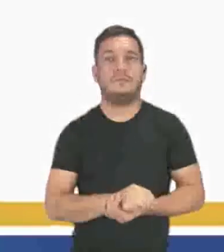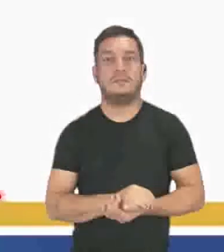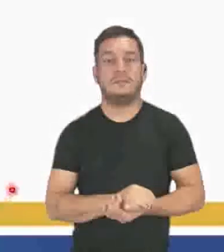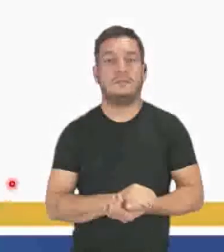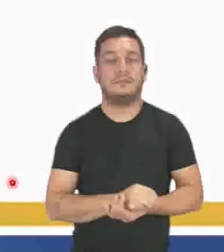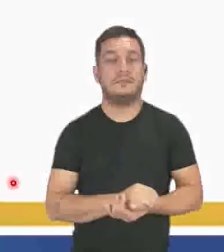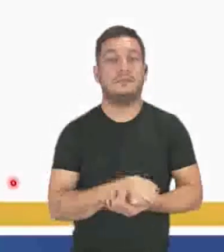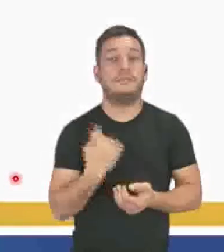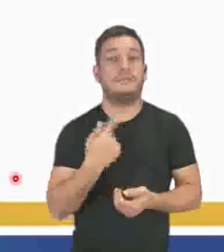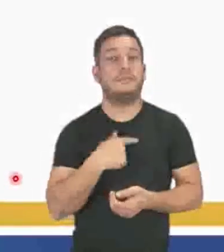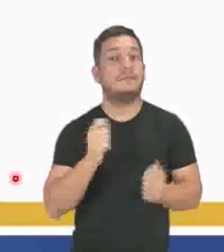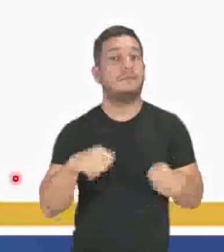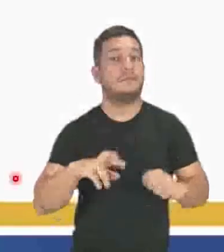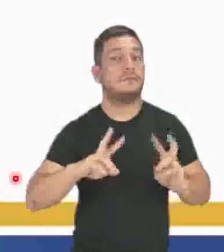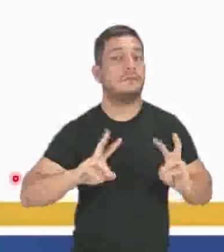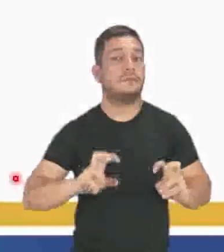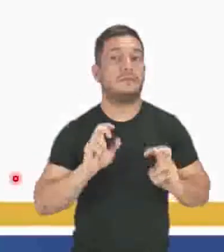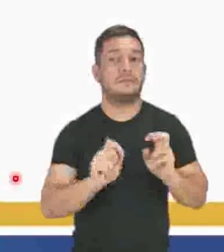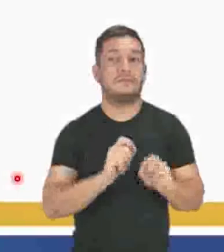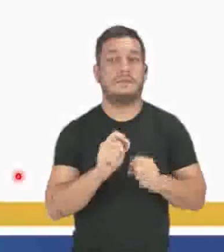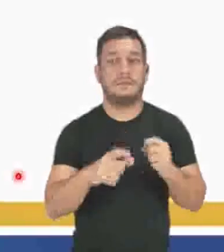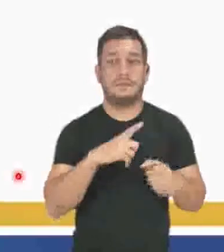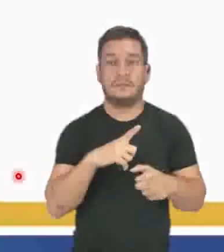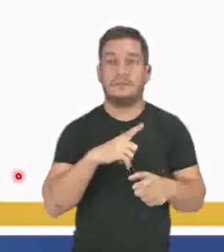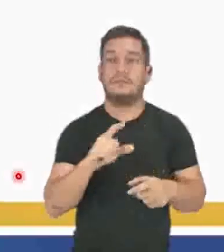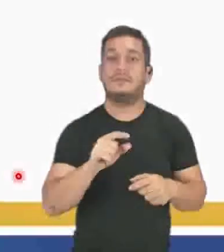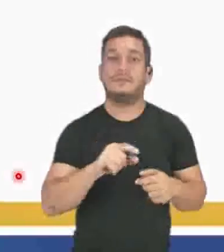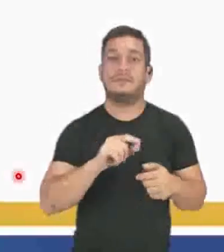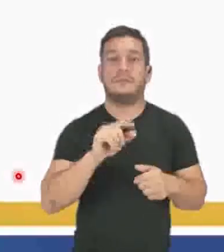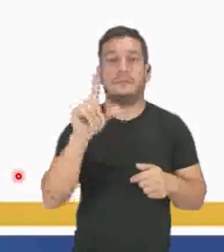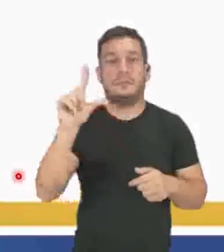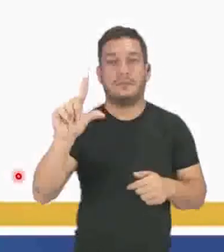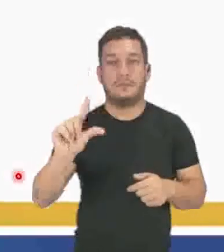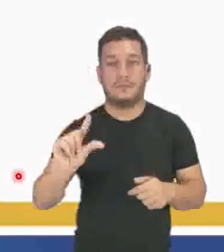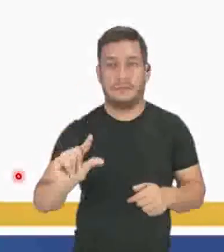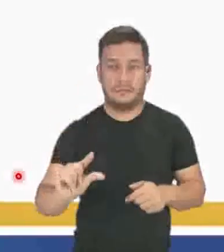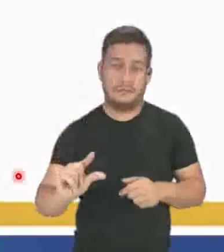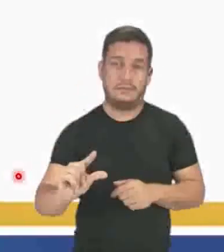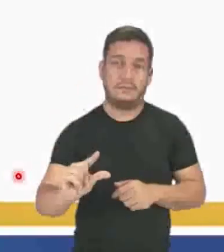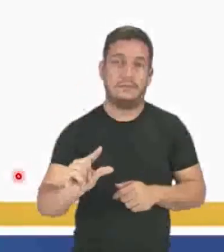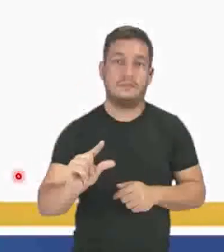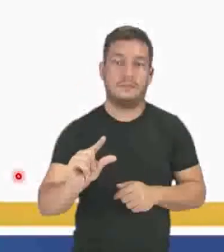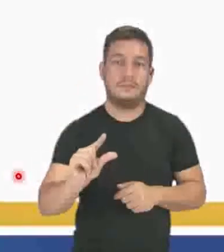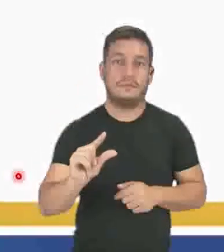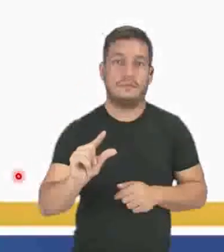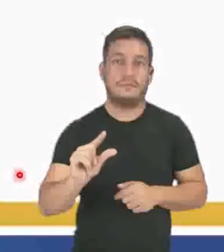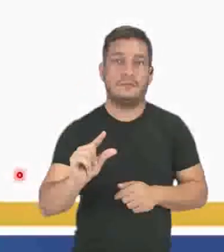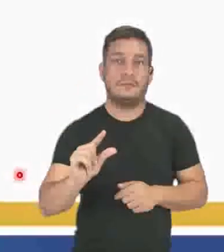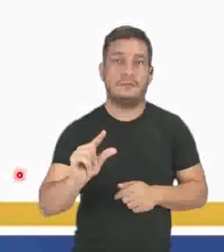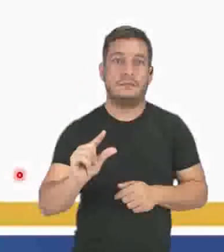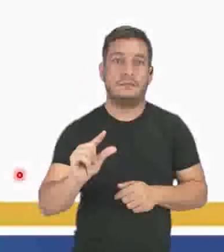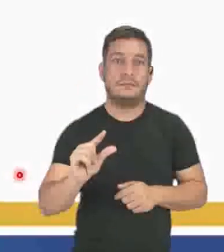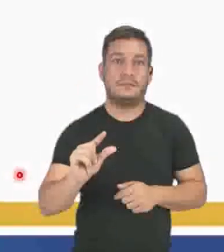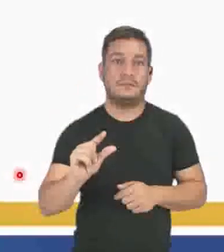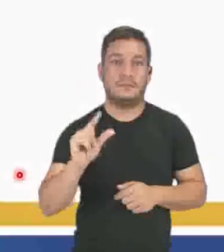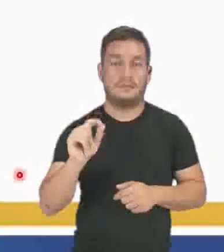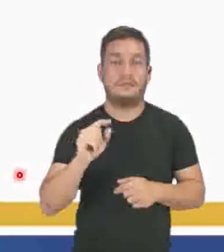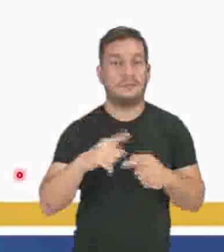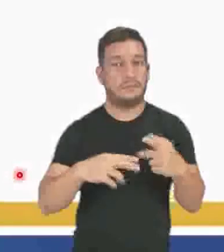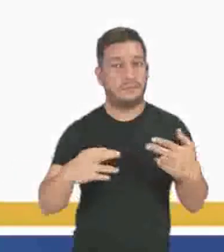Então, a gente pode estar observando aqui que houve a diminuição dessa